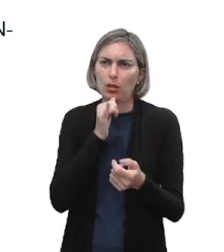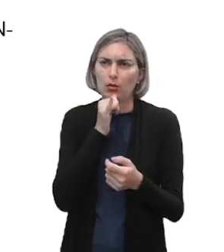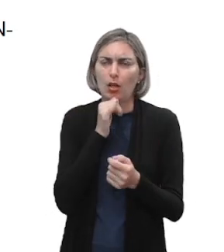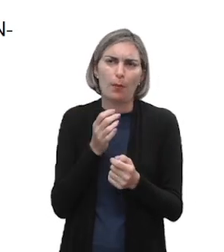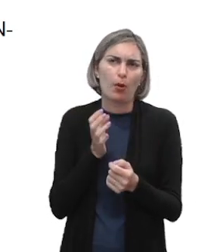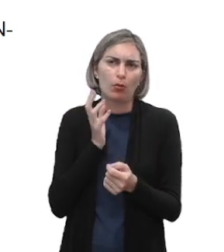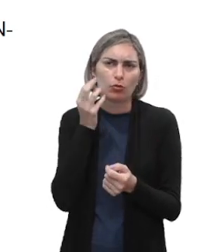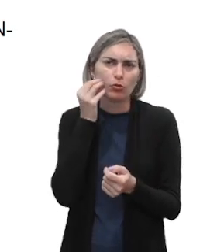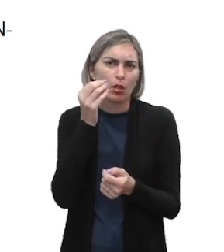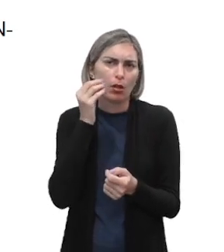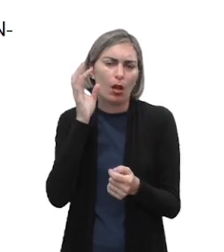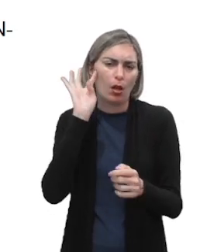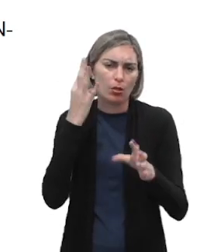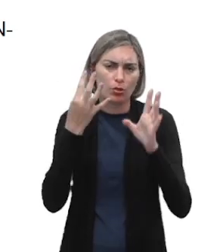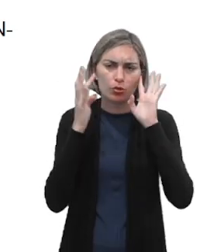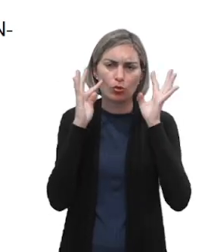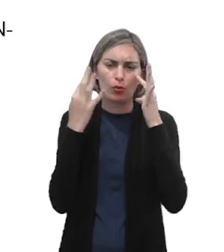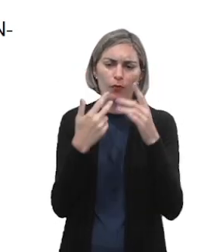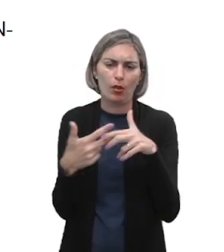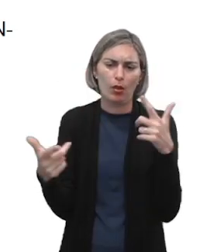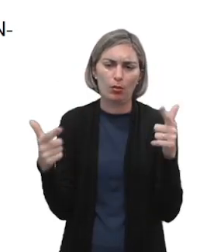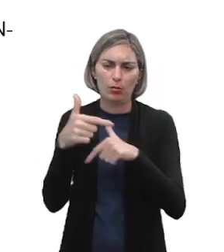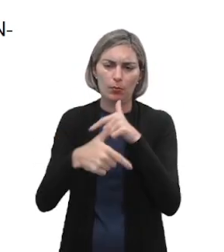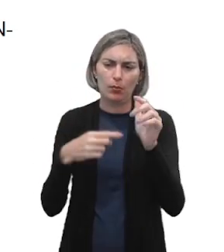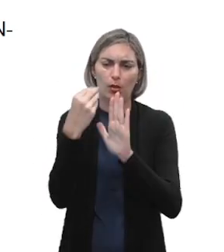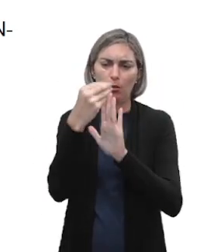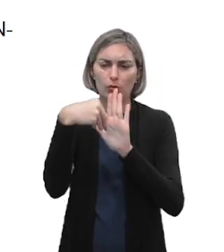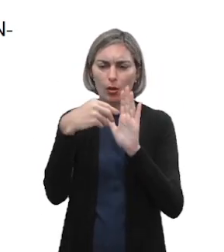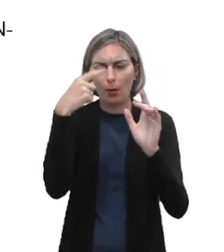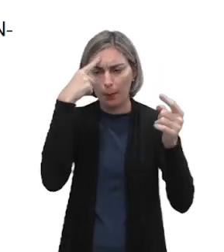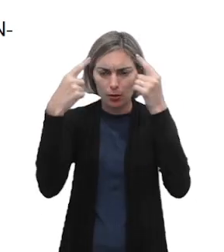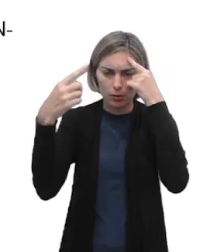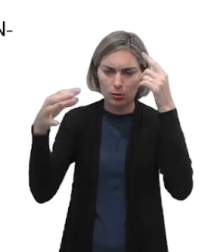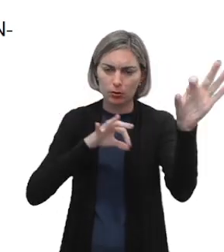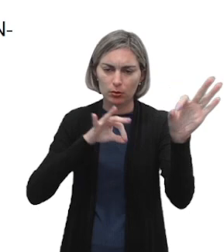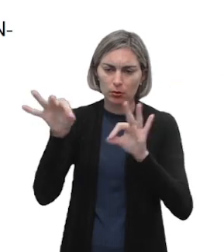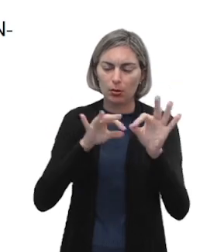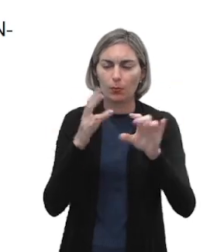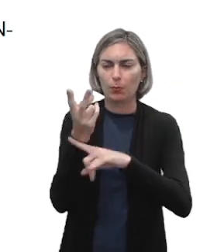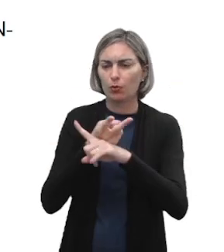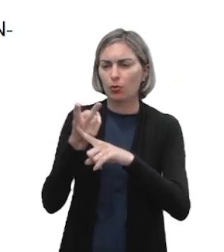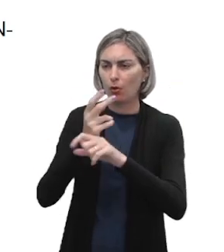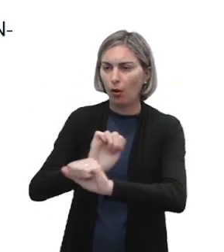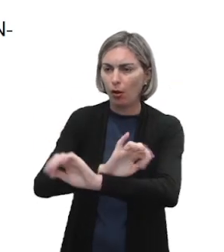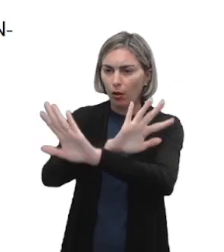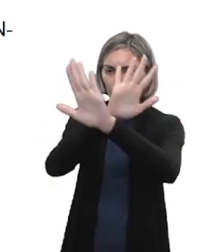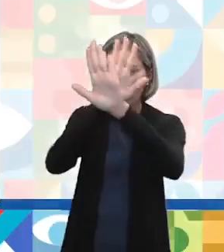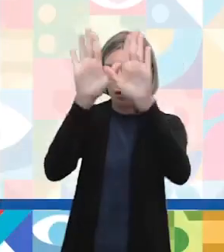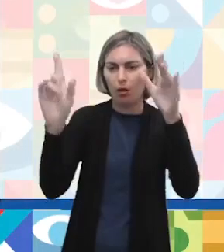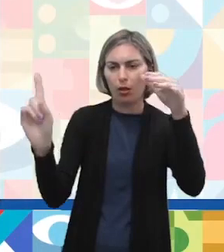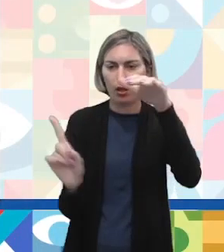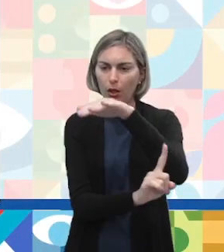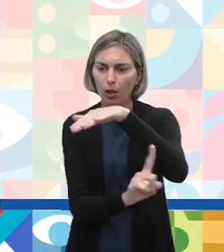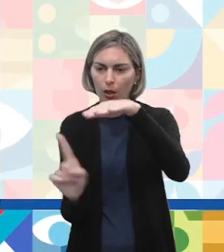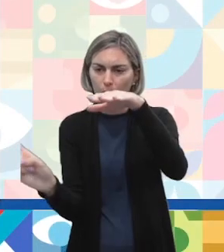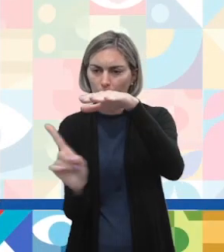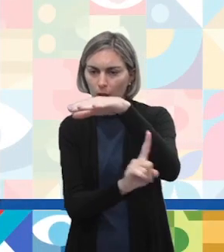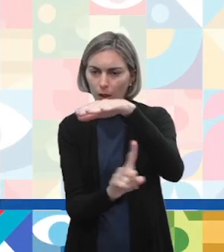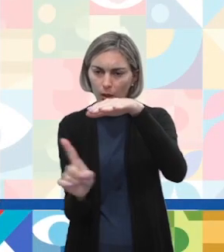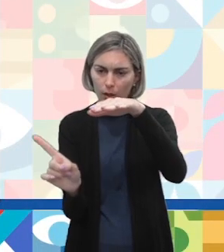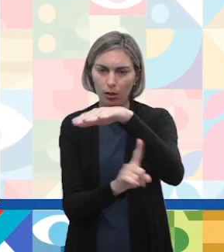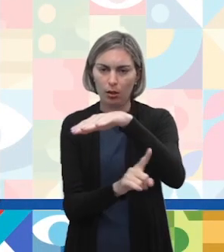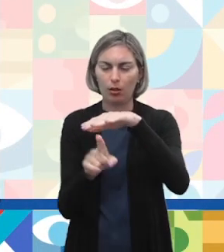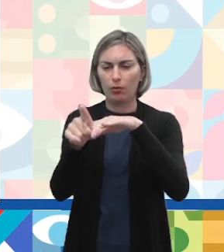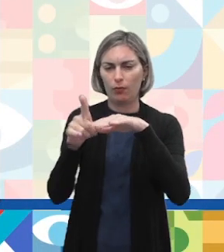gerais ao trabalho do design, mais pensadas, buscar a clareza do cliente. Então, você está ali,